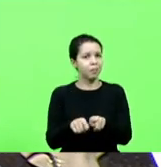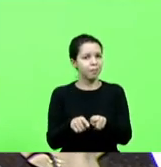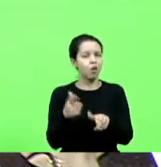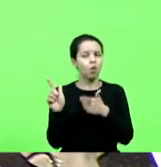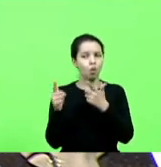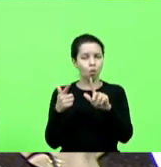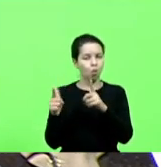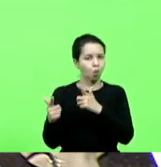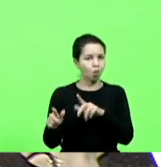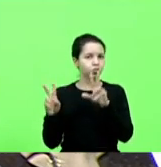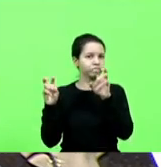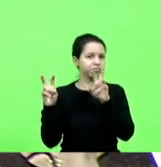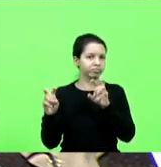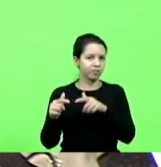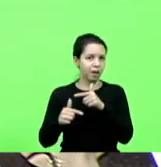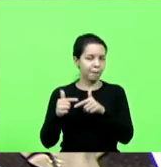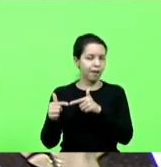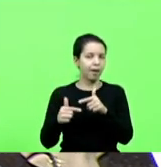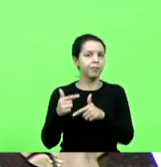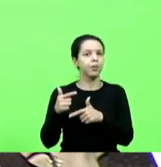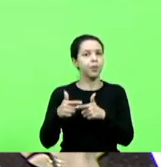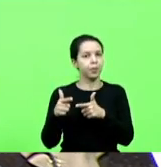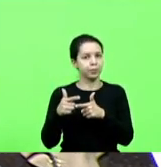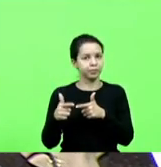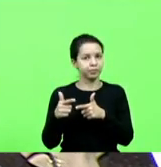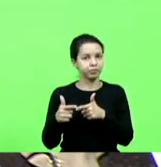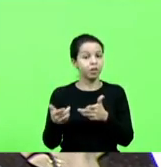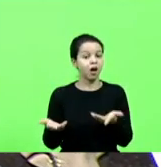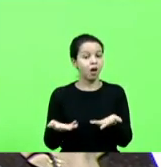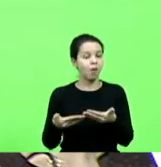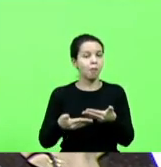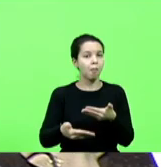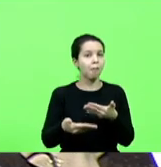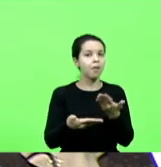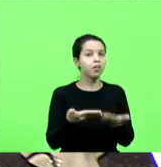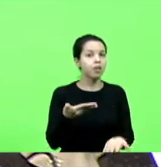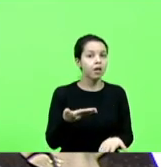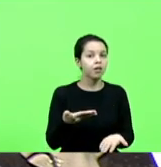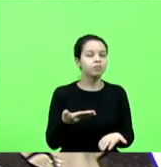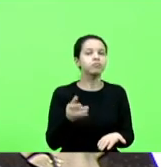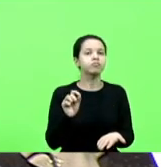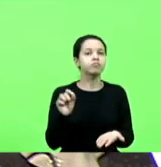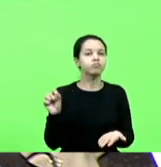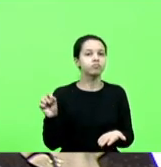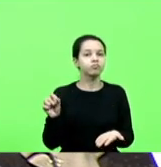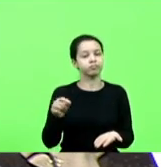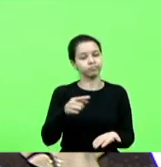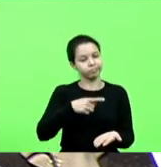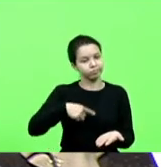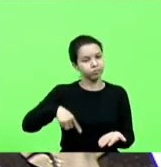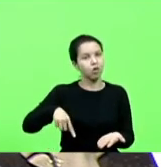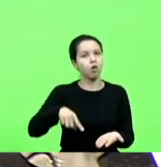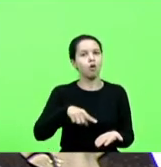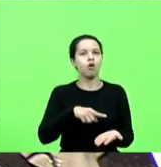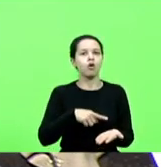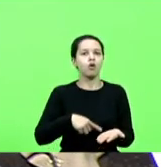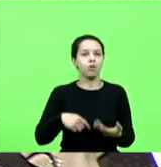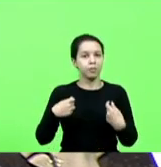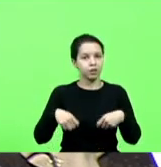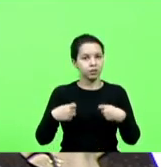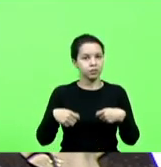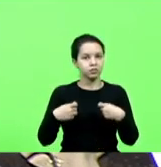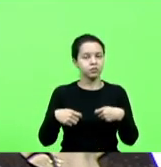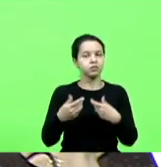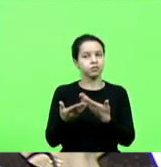E agora, quem está para perder? Quem está para perder? Nós, as pessoas, as pessoas que dependem do serviço